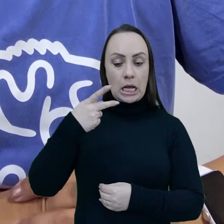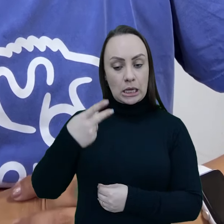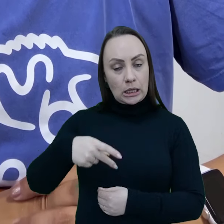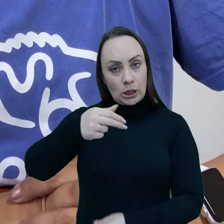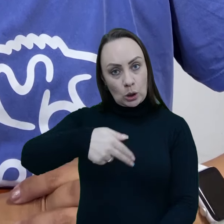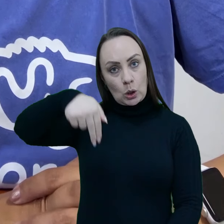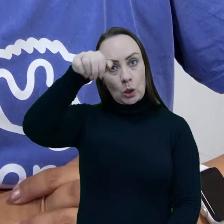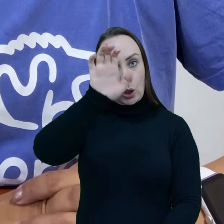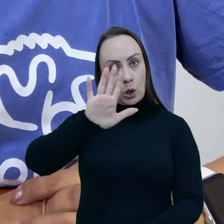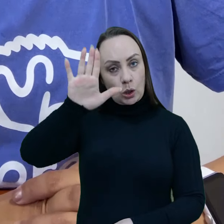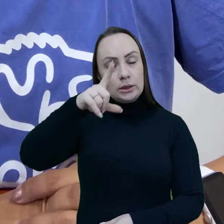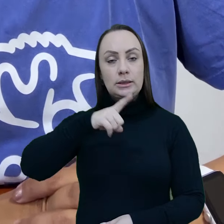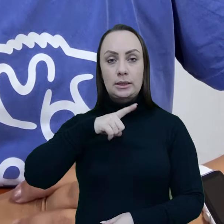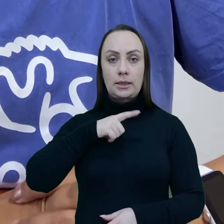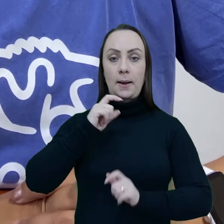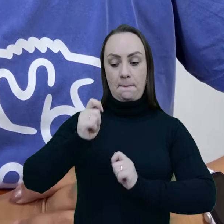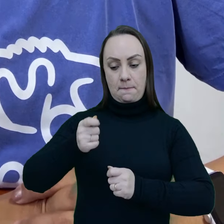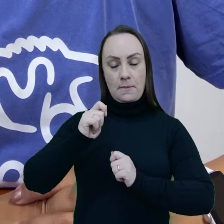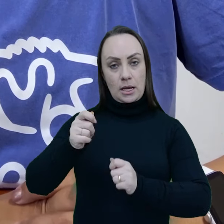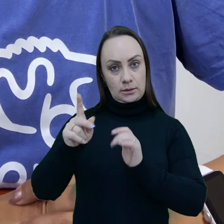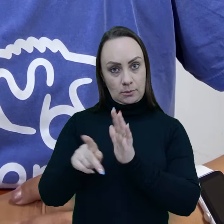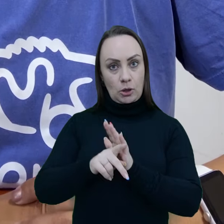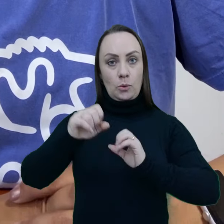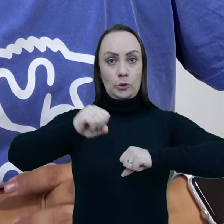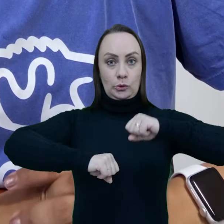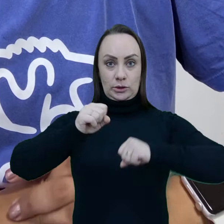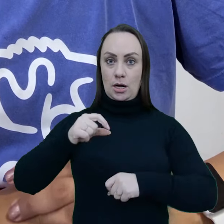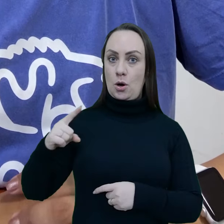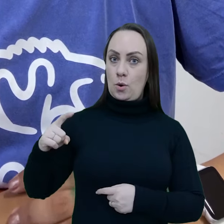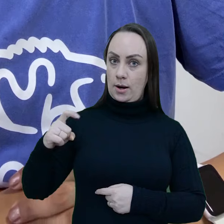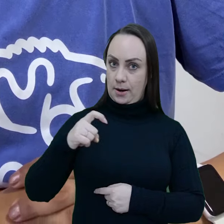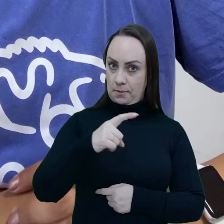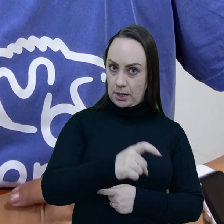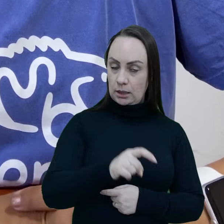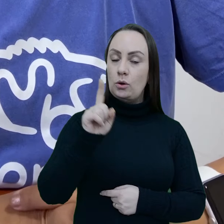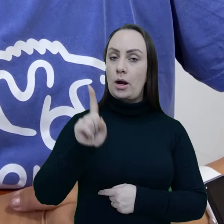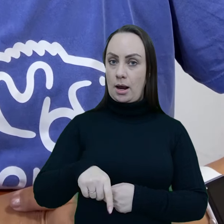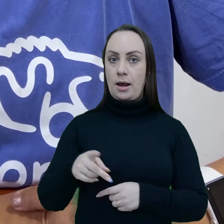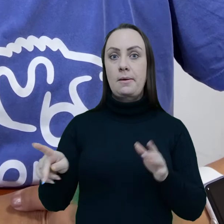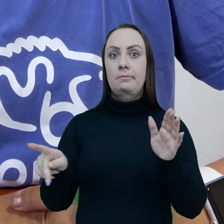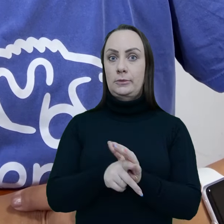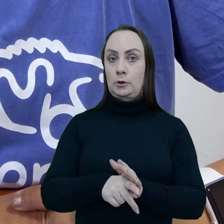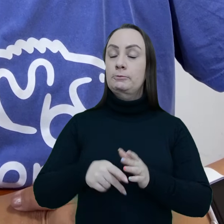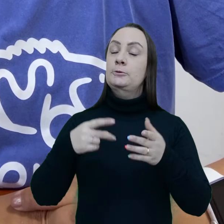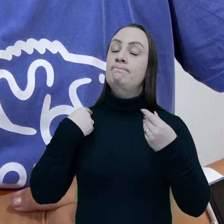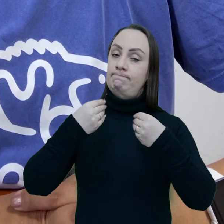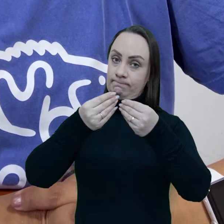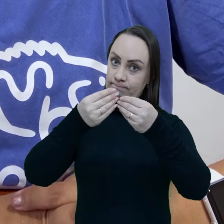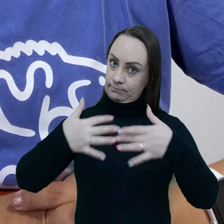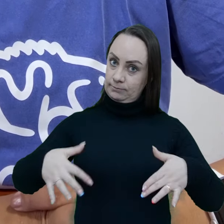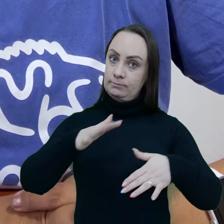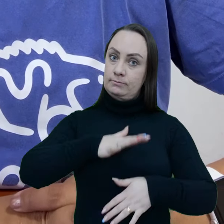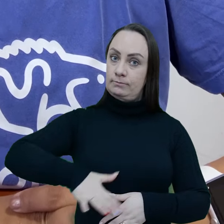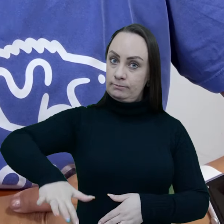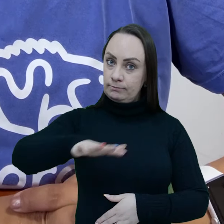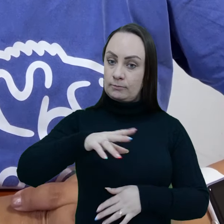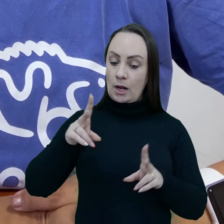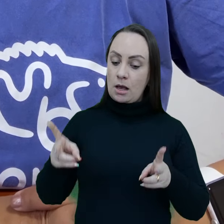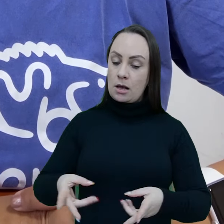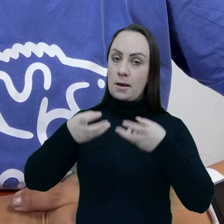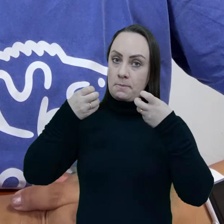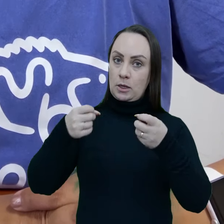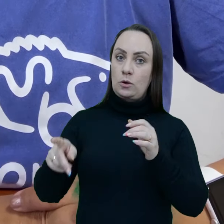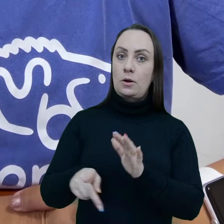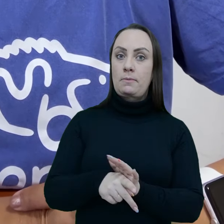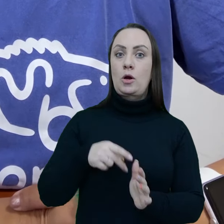muito a galgar. Aqui no Norte, nós temos principalmente a pesca industrial de camarões, que acima de tudo é uma pesca extremamente